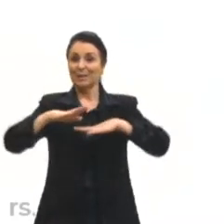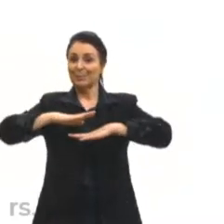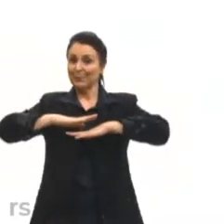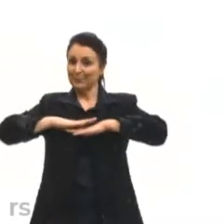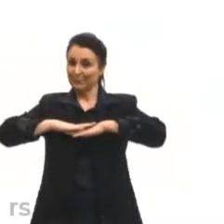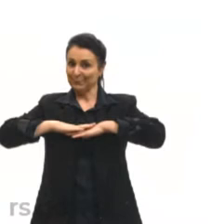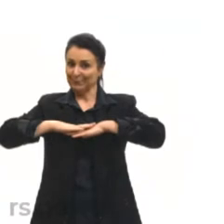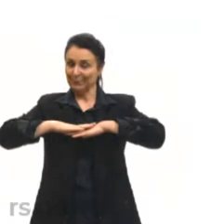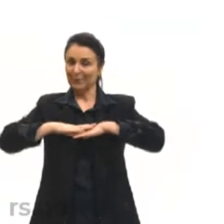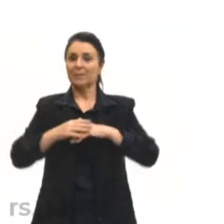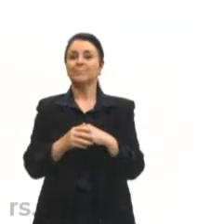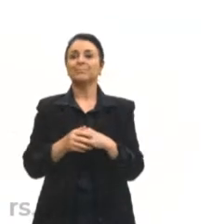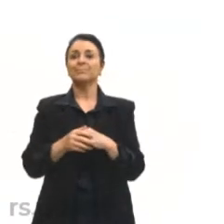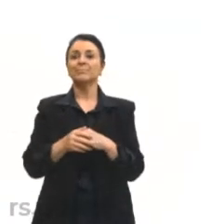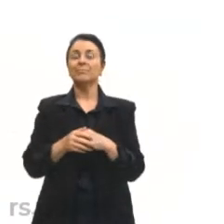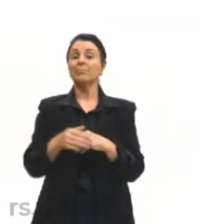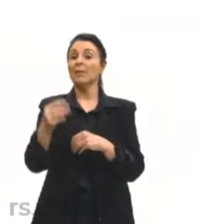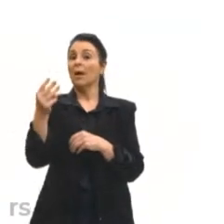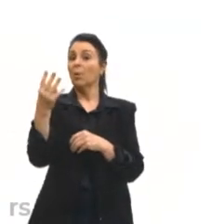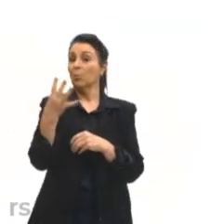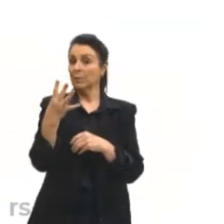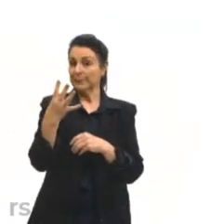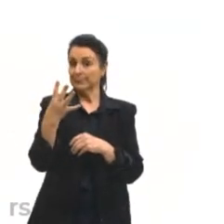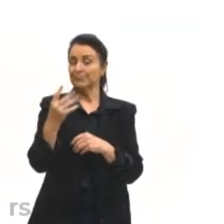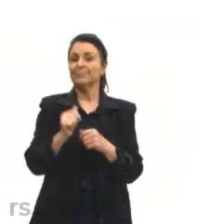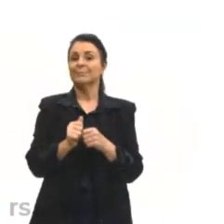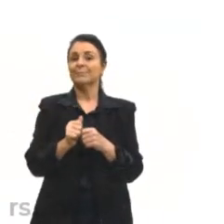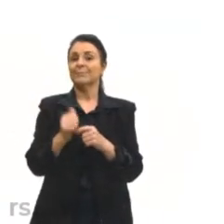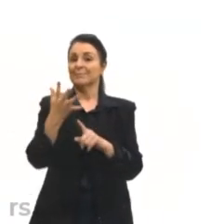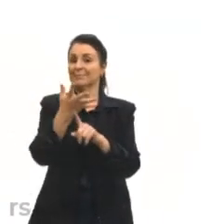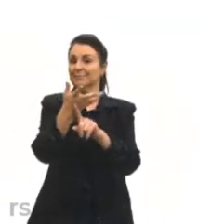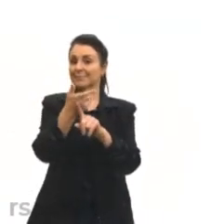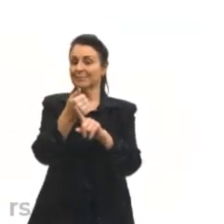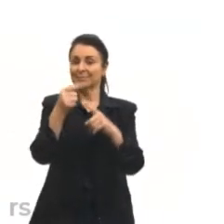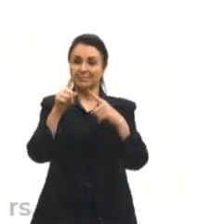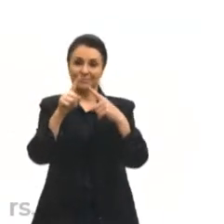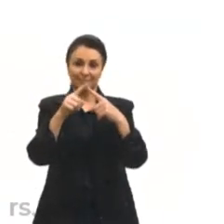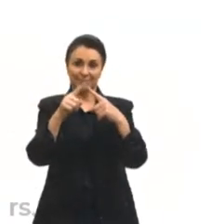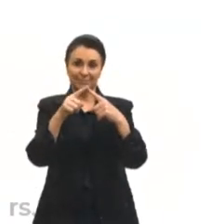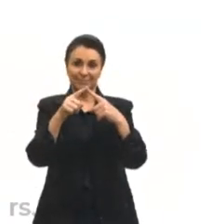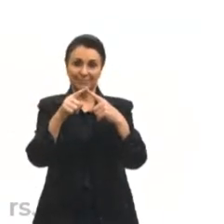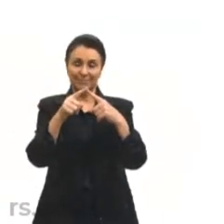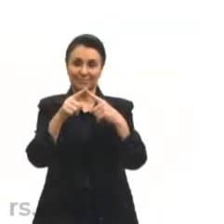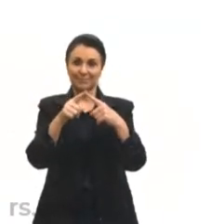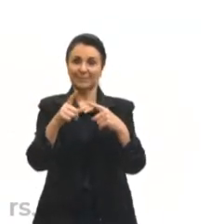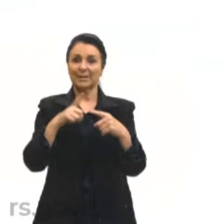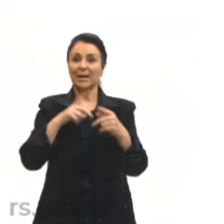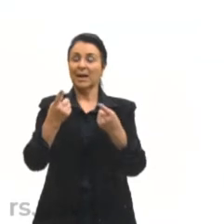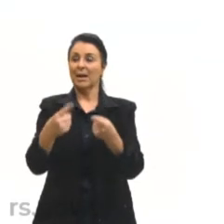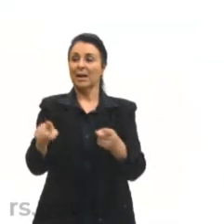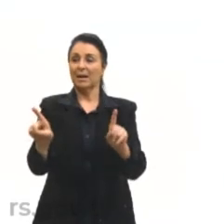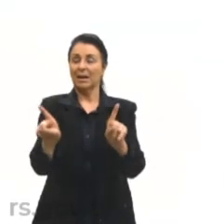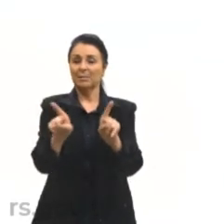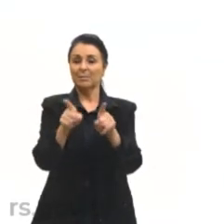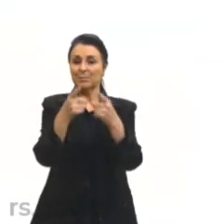Passando, então, para a nossa quarta arte, a nossa quarta arte vai ser a música.